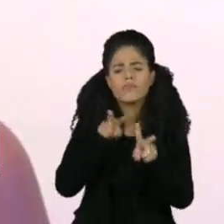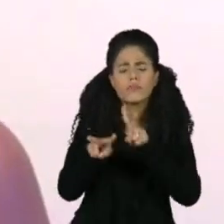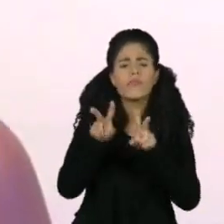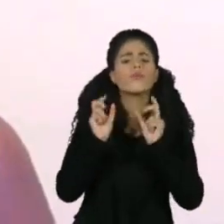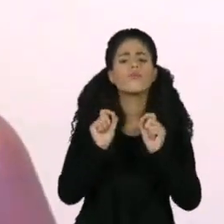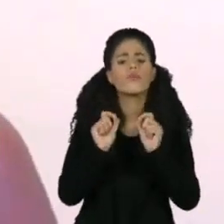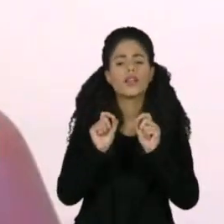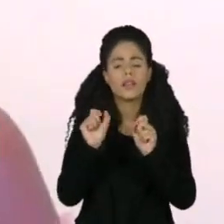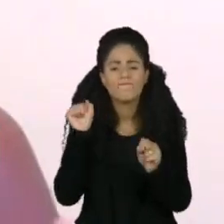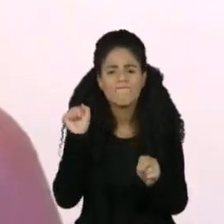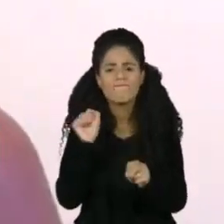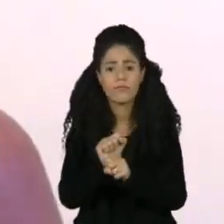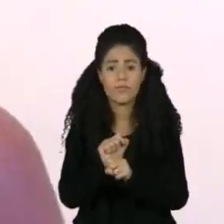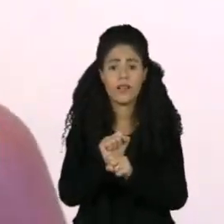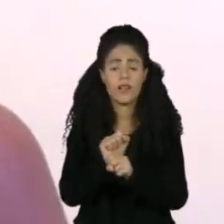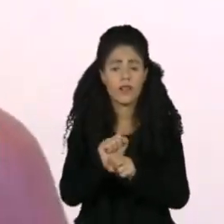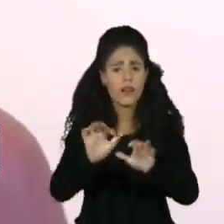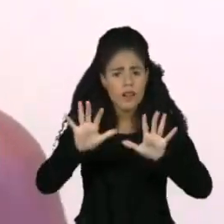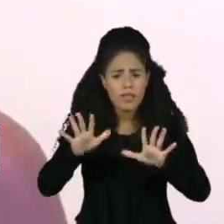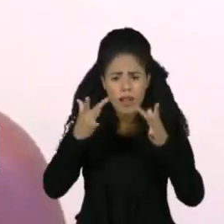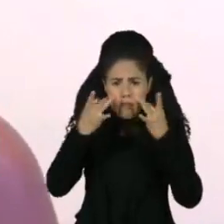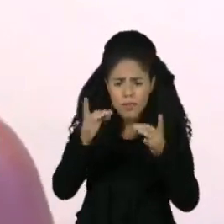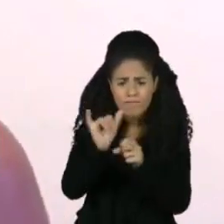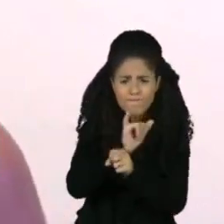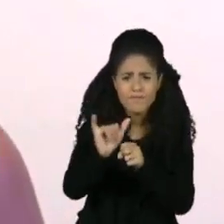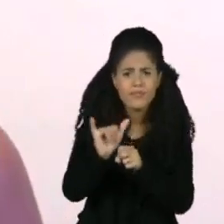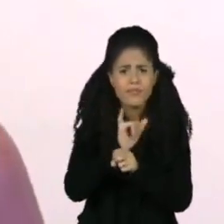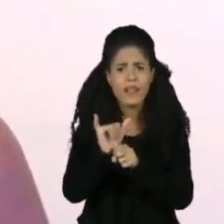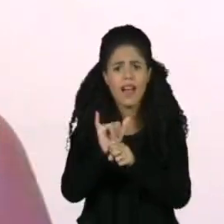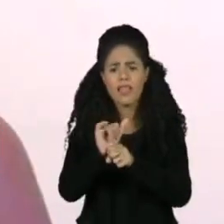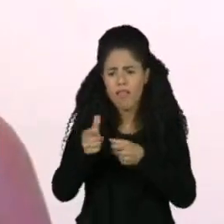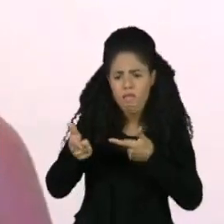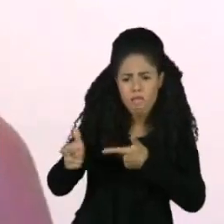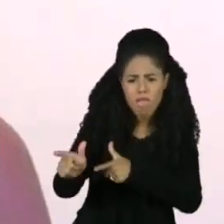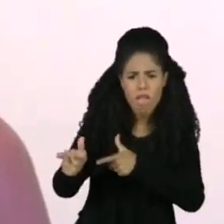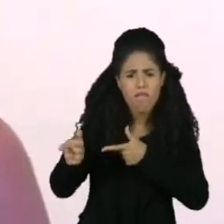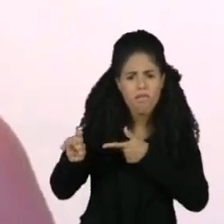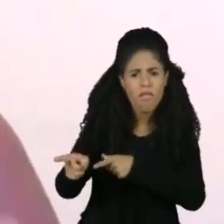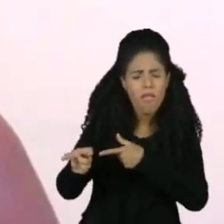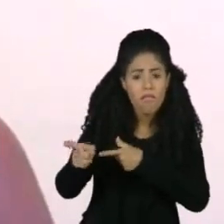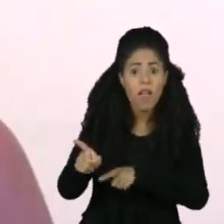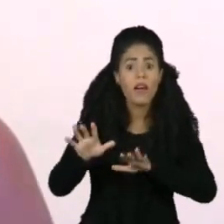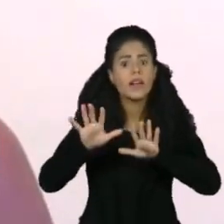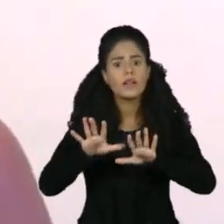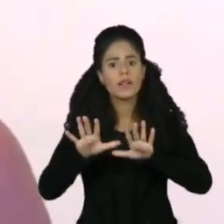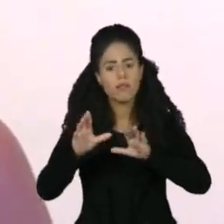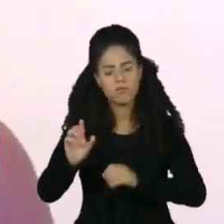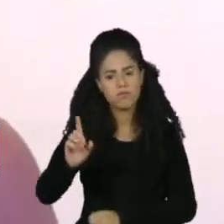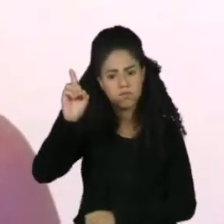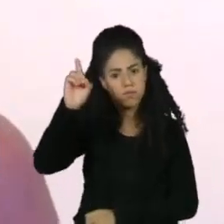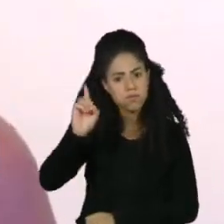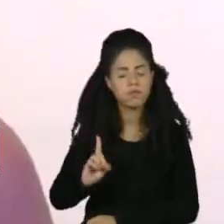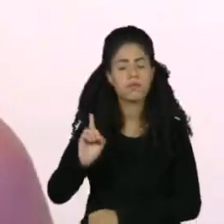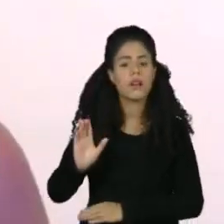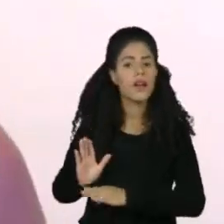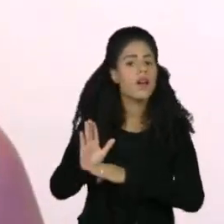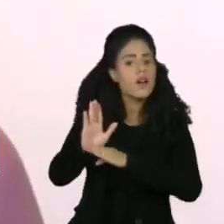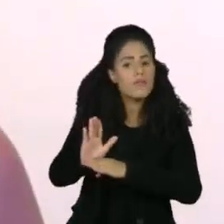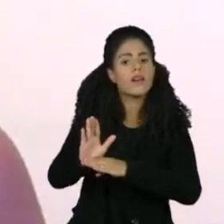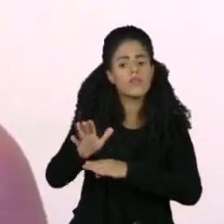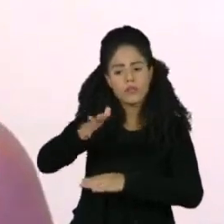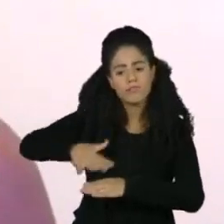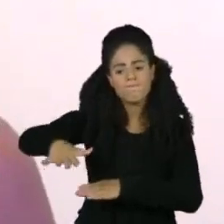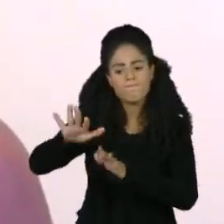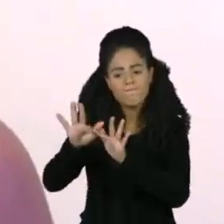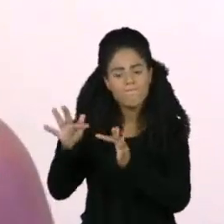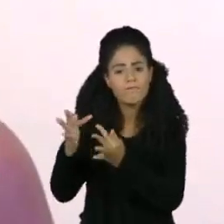pare. É que as autoridades parem de violar os direitos humanos, que as autoridades se coloquem ao lado da sua